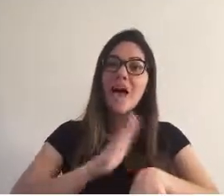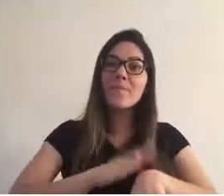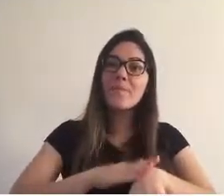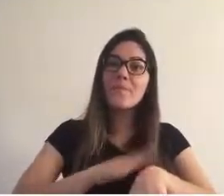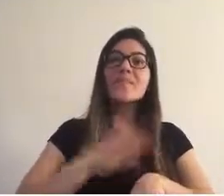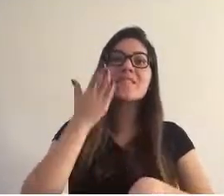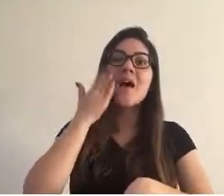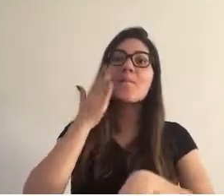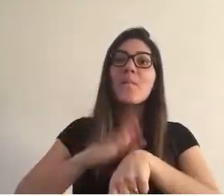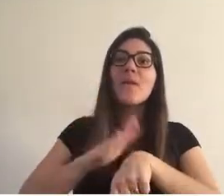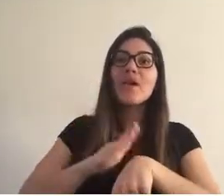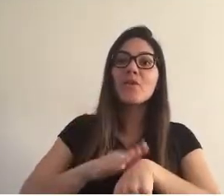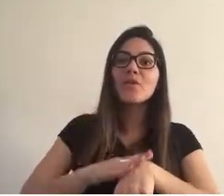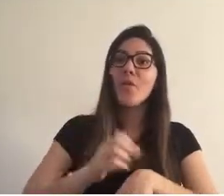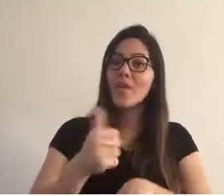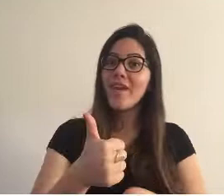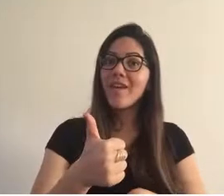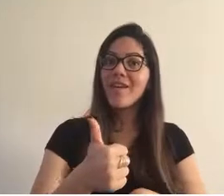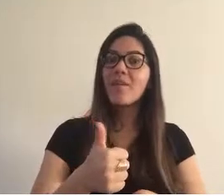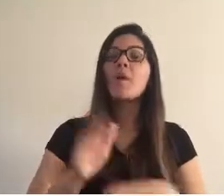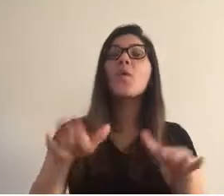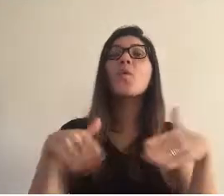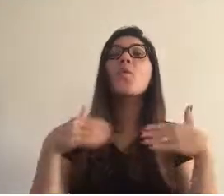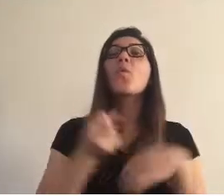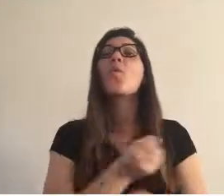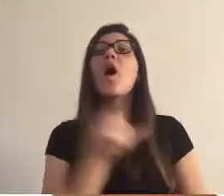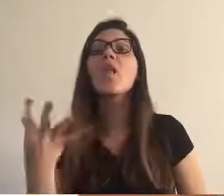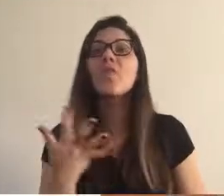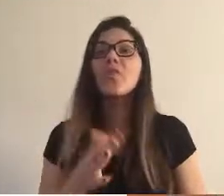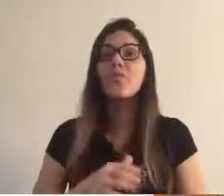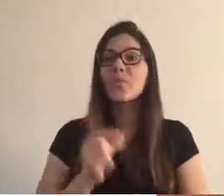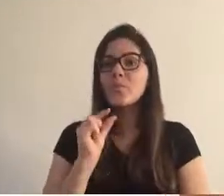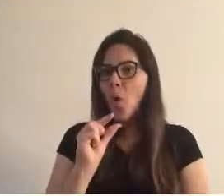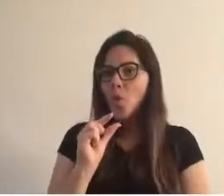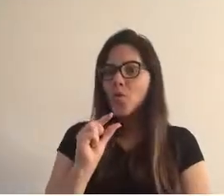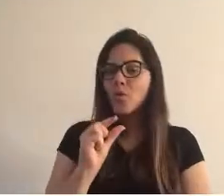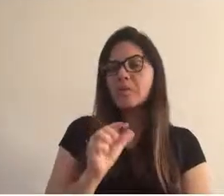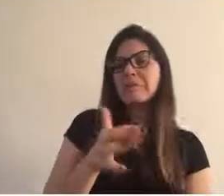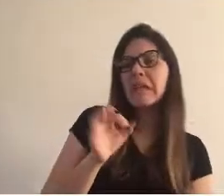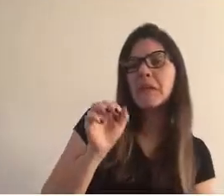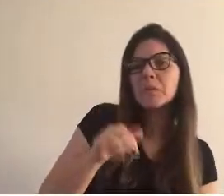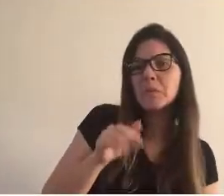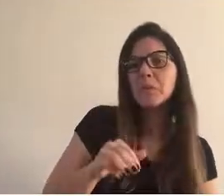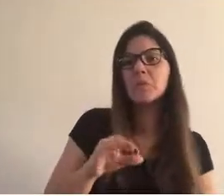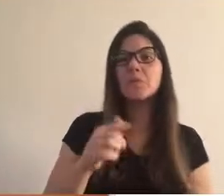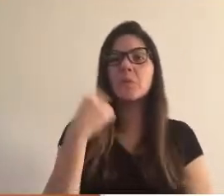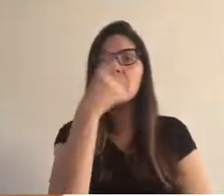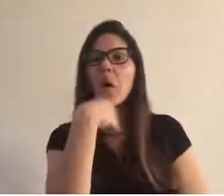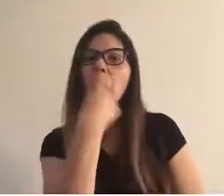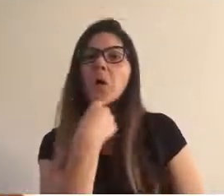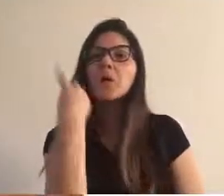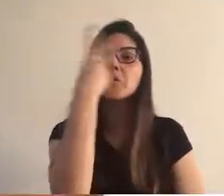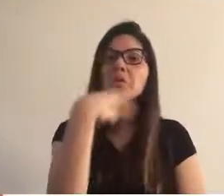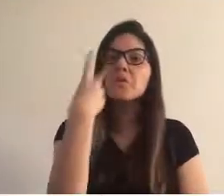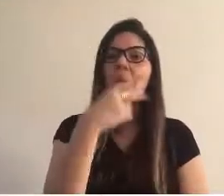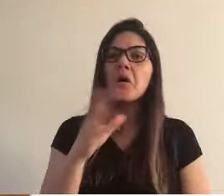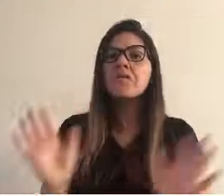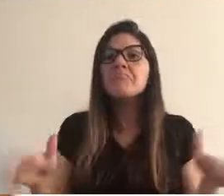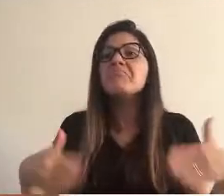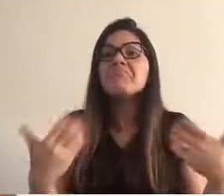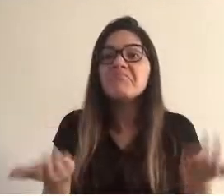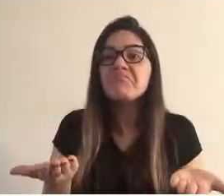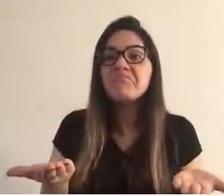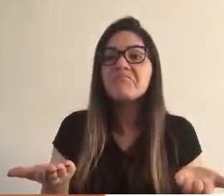a pergunta é Quanto? Já sabemos que é pouco. Mas quanto é esse pouco? 10 minutos? 1 hora? 2 horas?